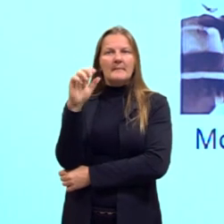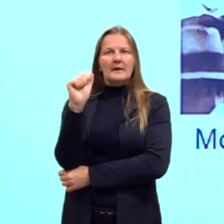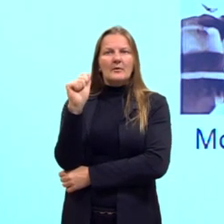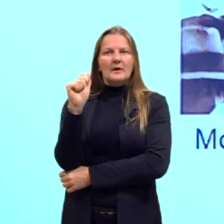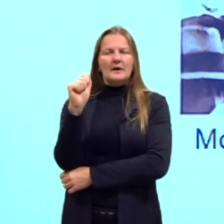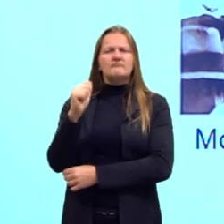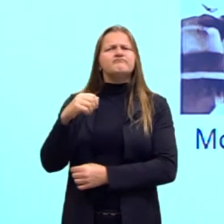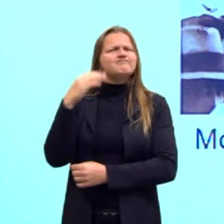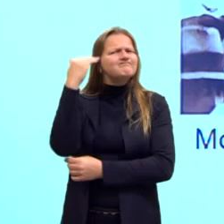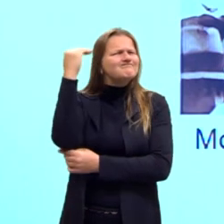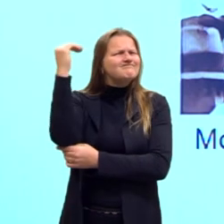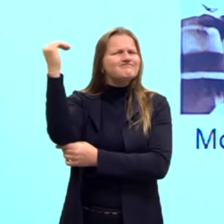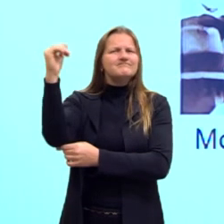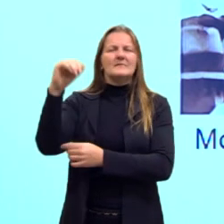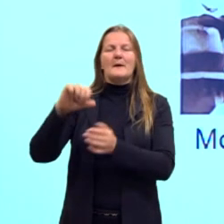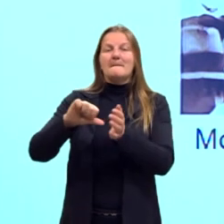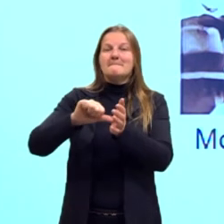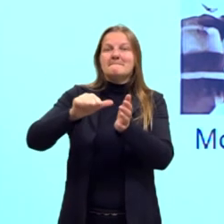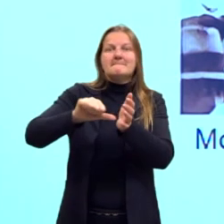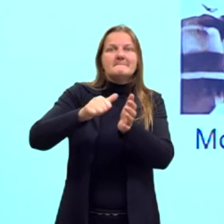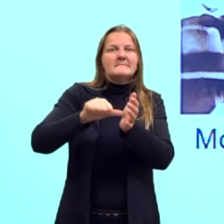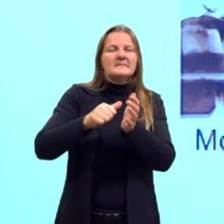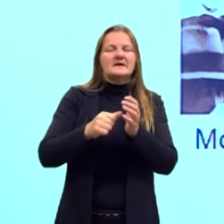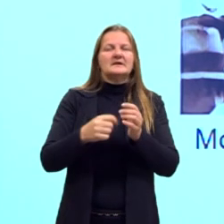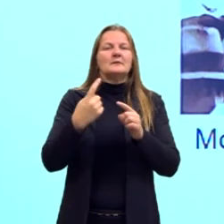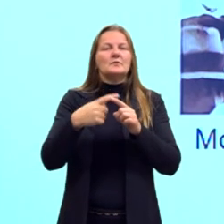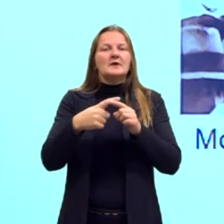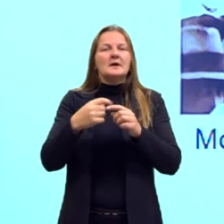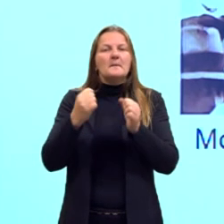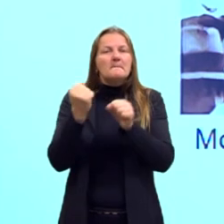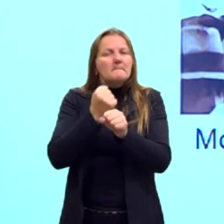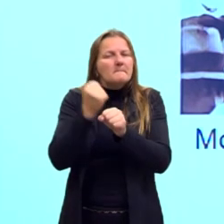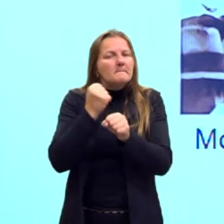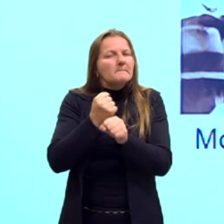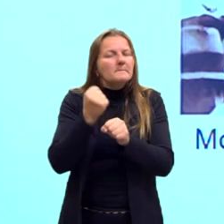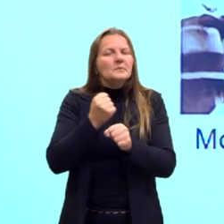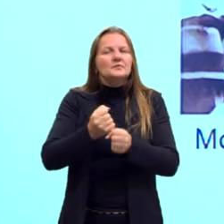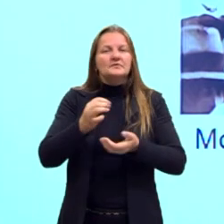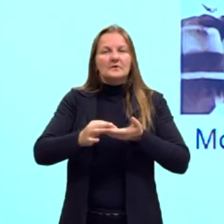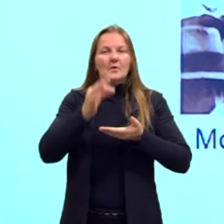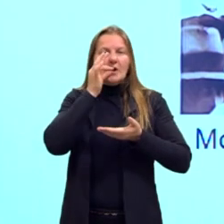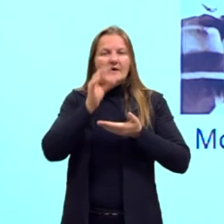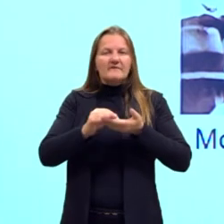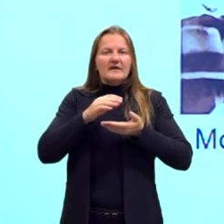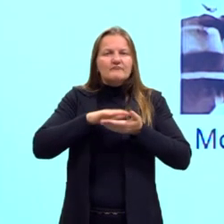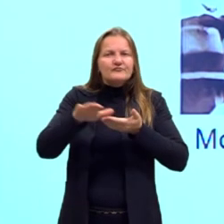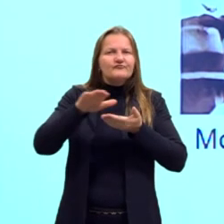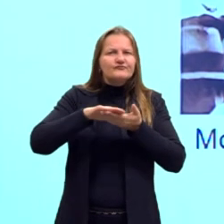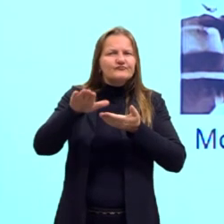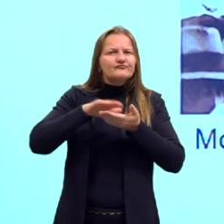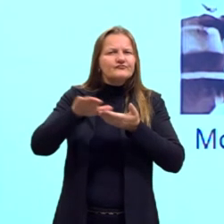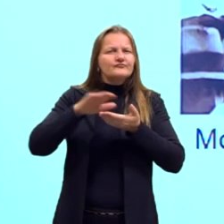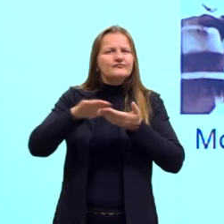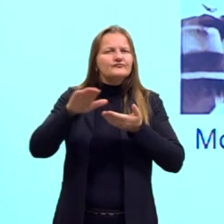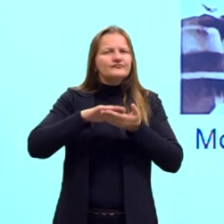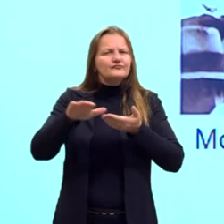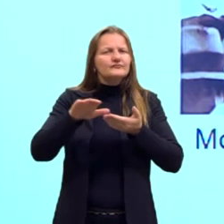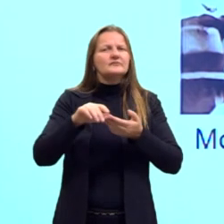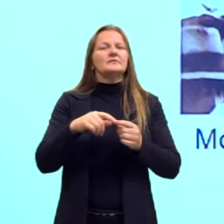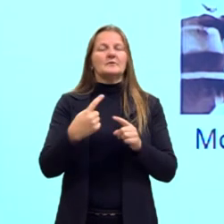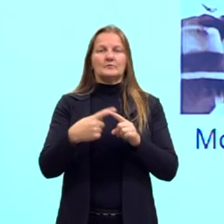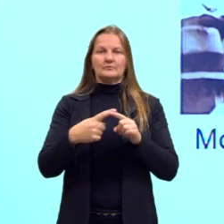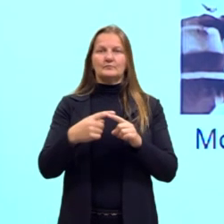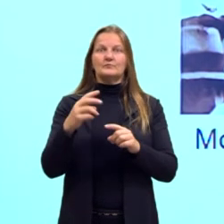primeira ferrovia aí brasileira, justamente pra escoar essas produções cafeiras, tá. Então também são